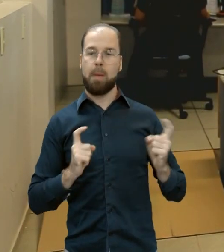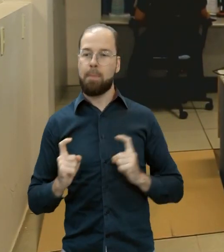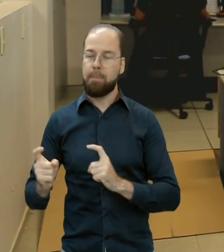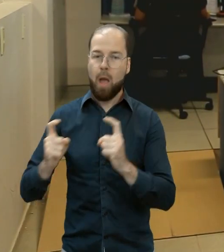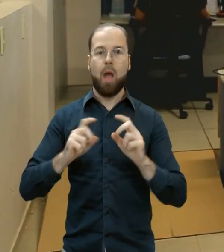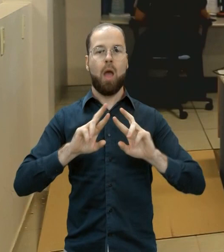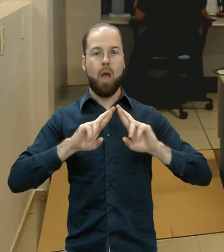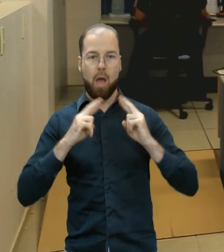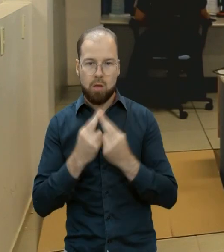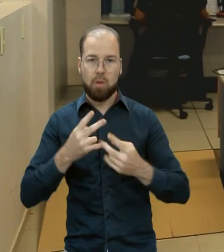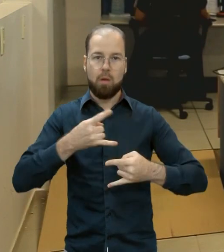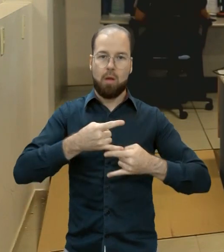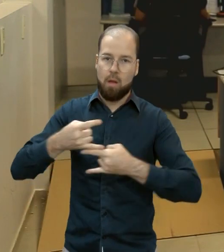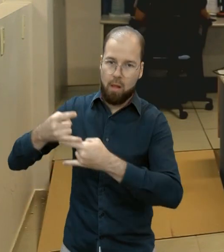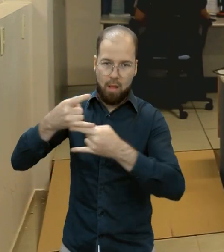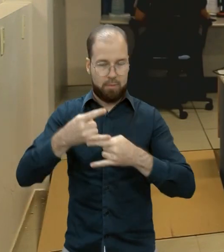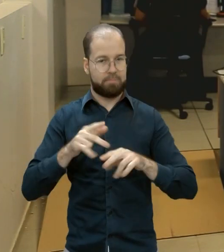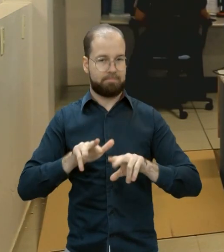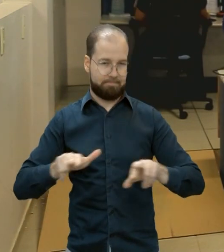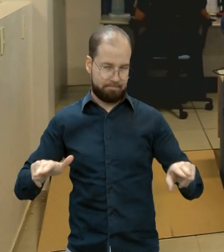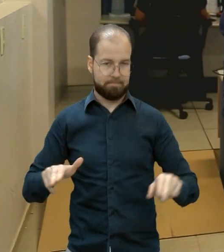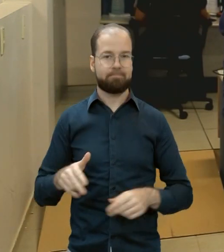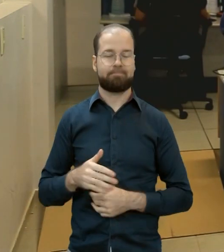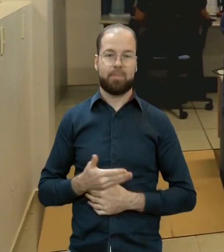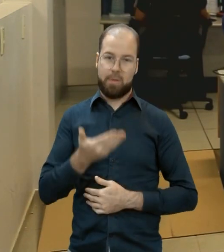e etc. Volto com você.